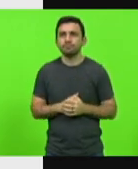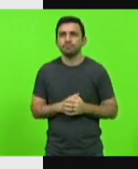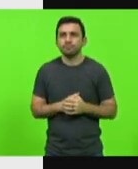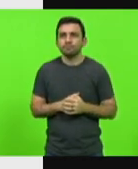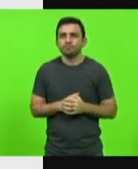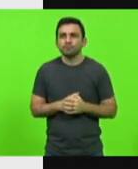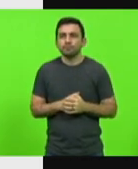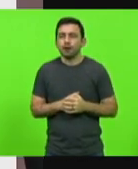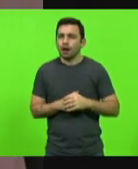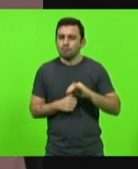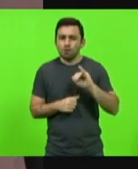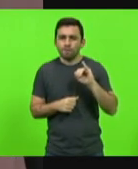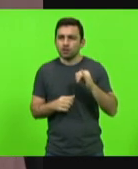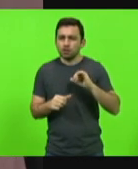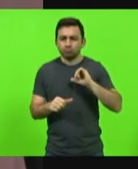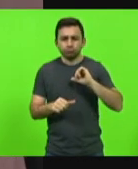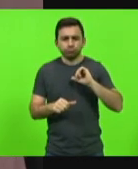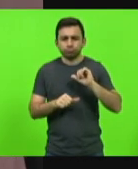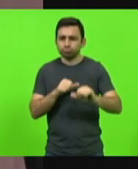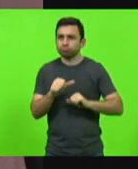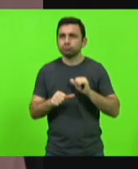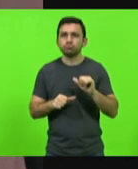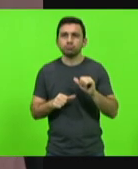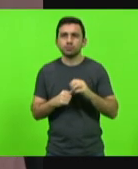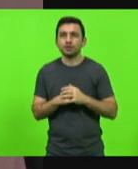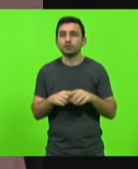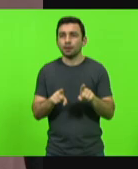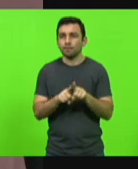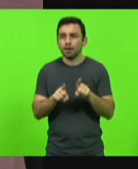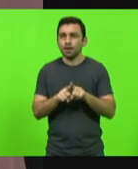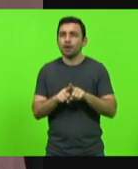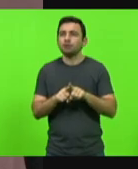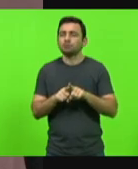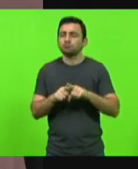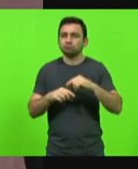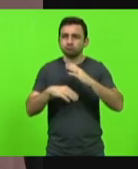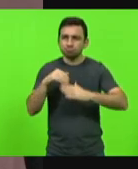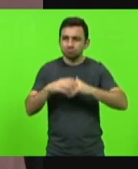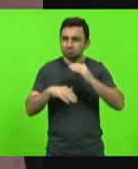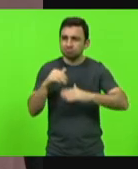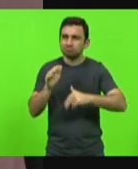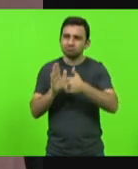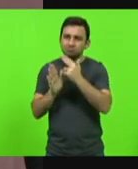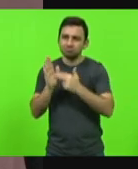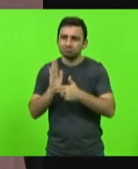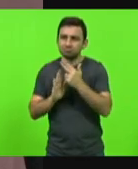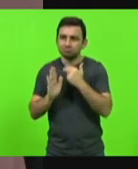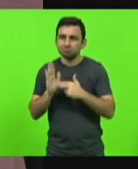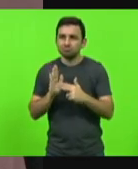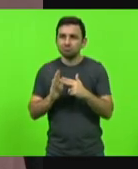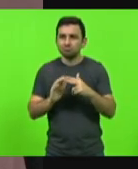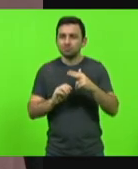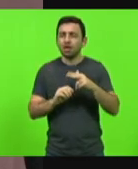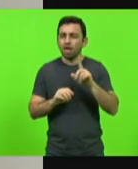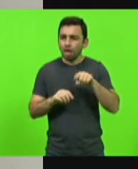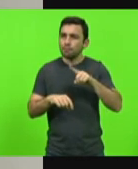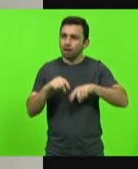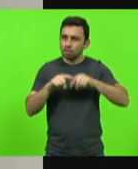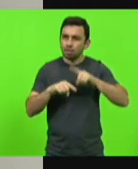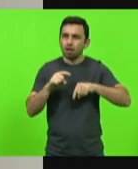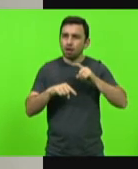de reaproveitamento. As obras de artes, todas feitas com materiais